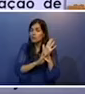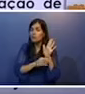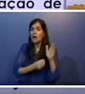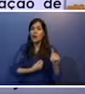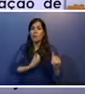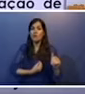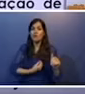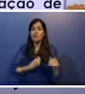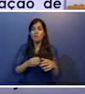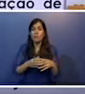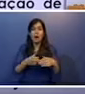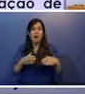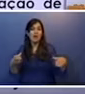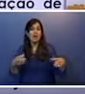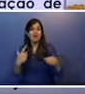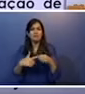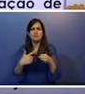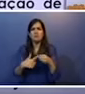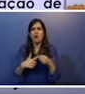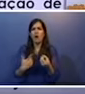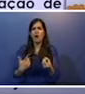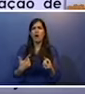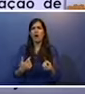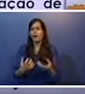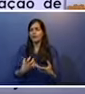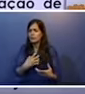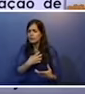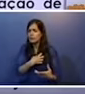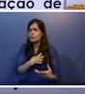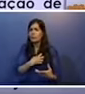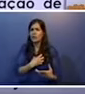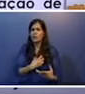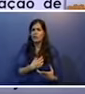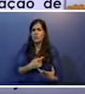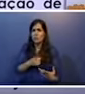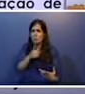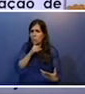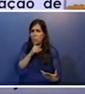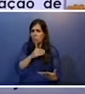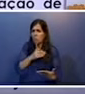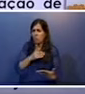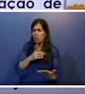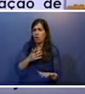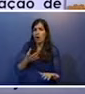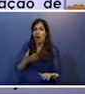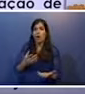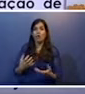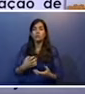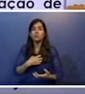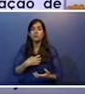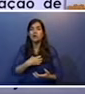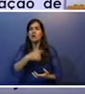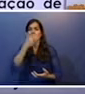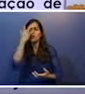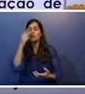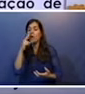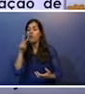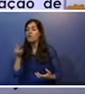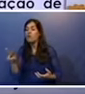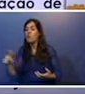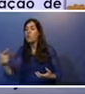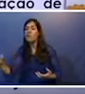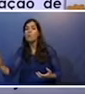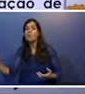cidade. A relação fria, que é essa que eu acabei de falar, entre as pessoas. A incapacidade de ver o próximo